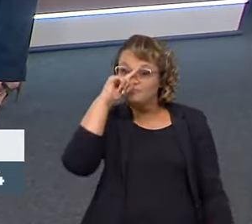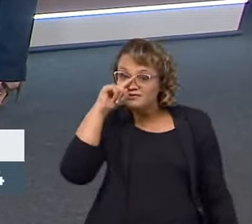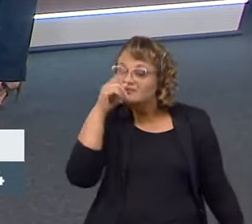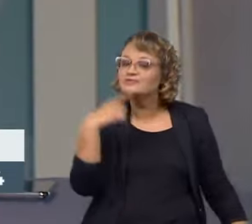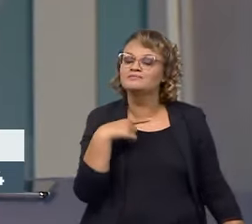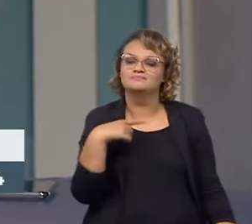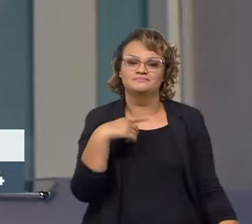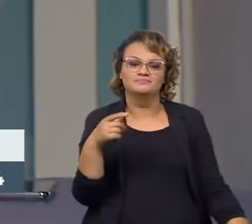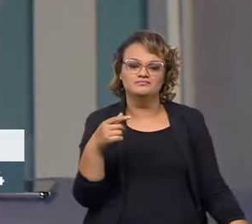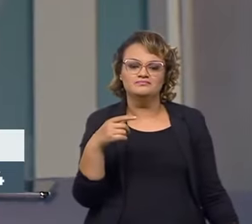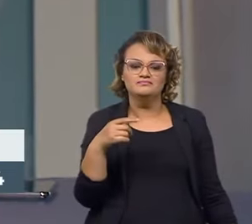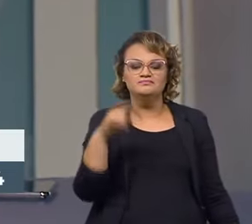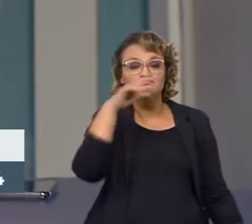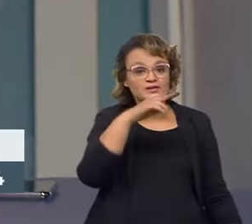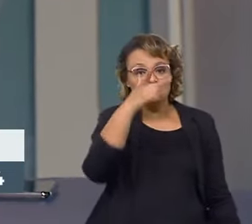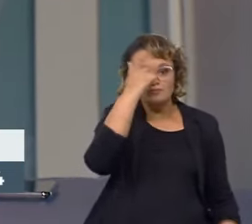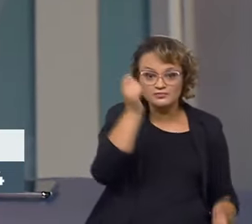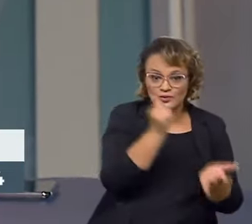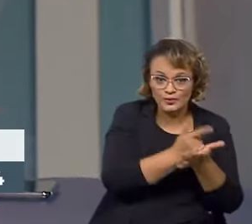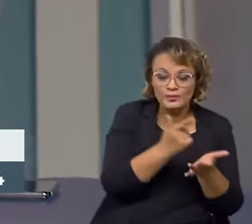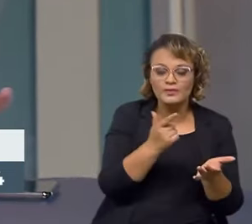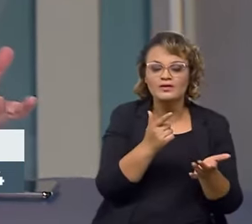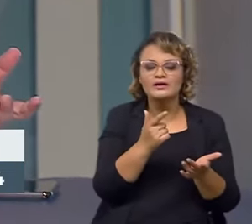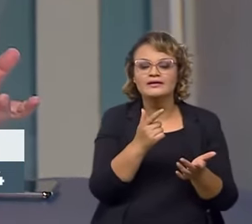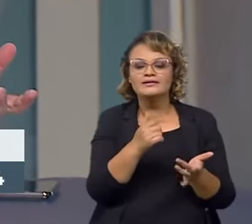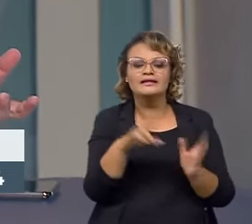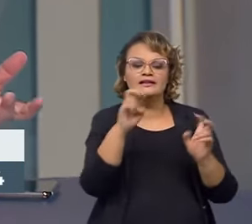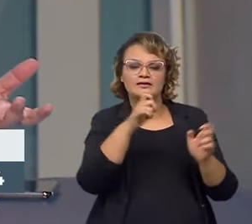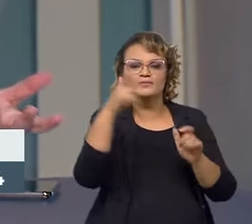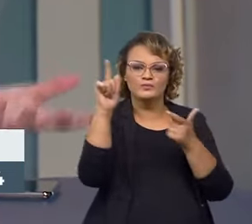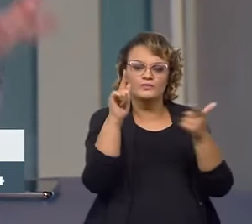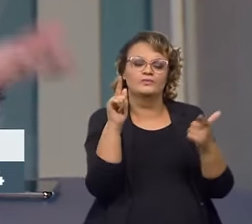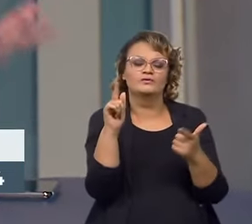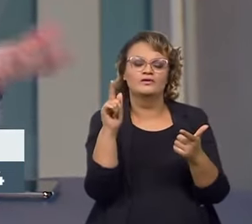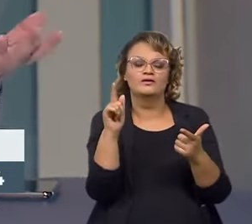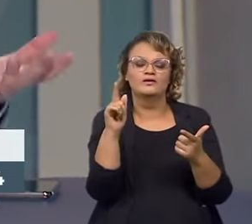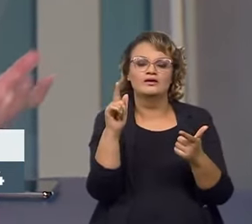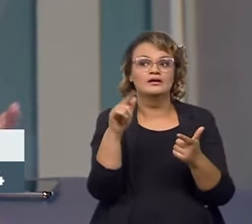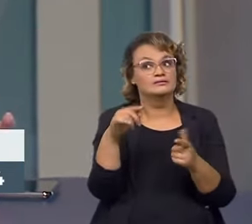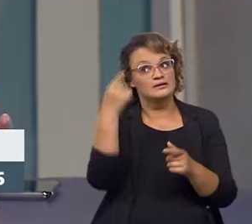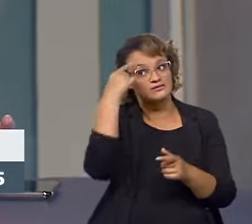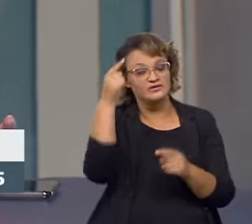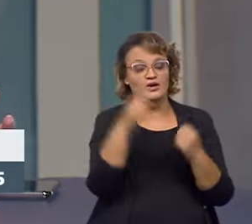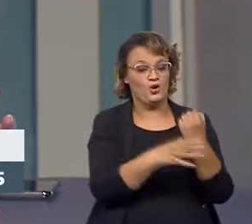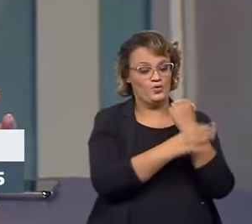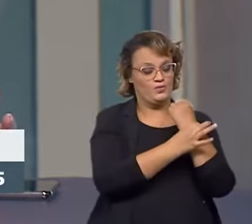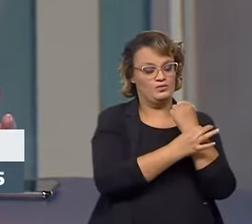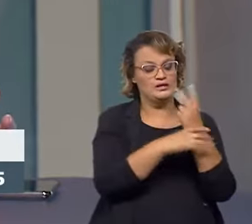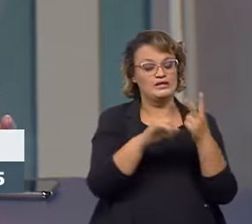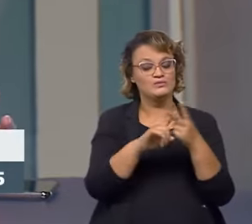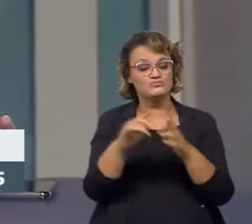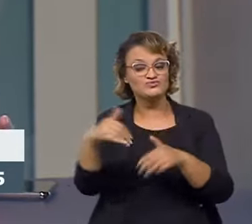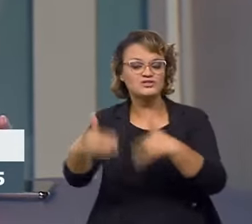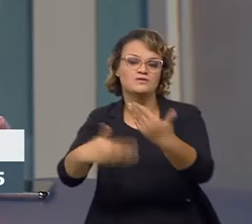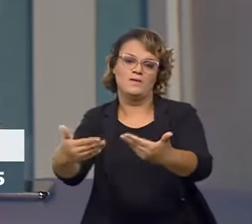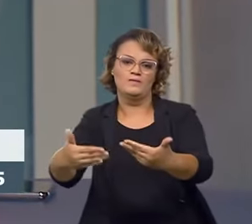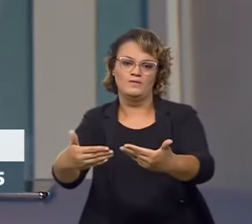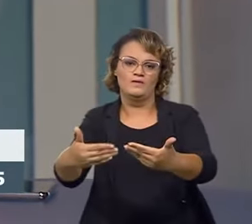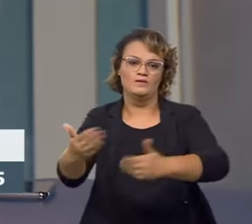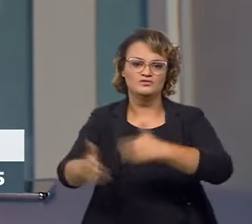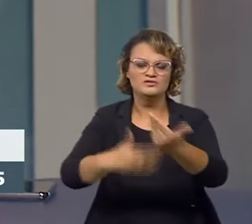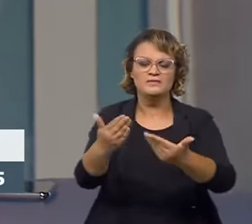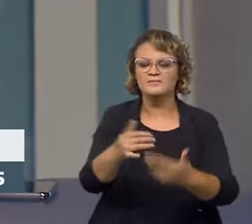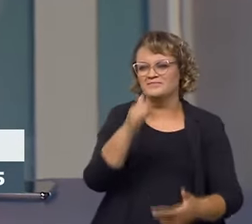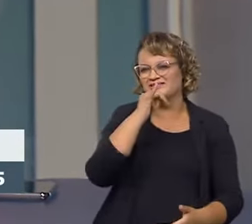né? Para quem comprou. E também, são duas questões que a gente olha ao mesmo tempo, uma é a segurança e outra é o desempenho. Porque quanto